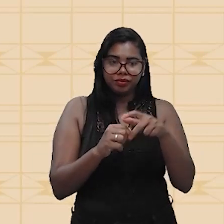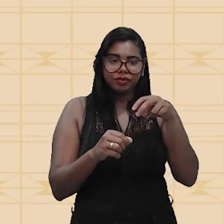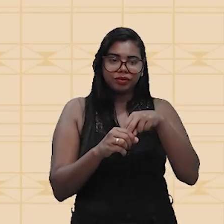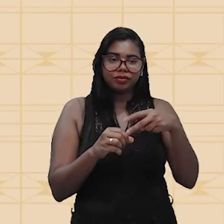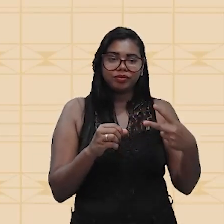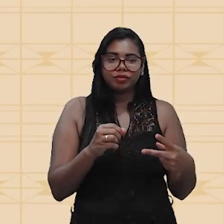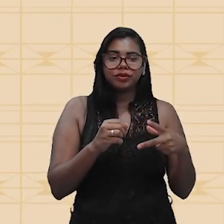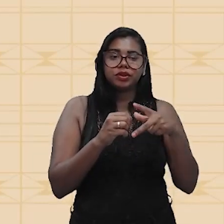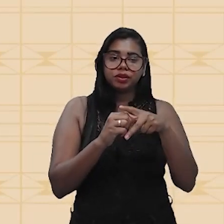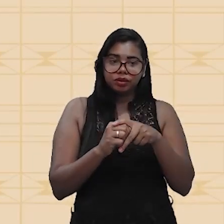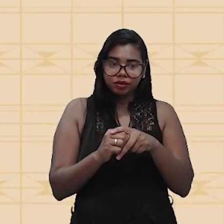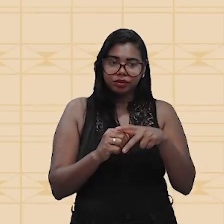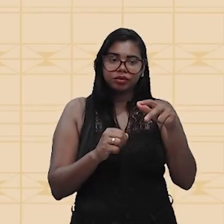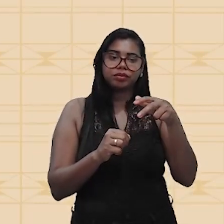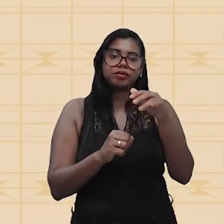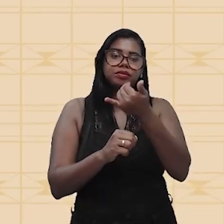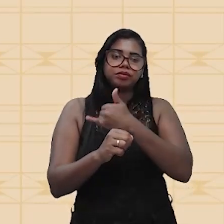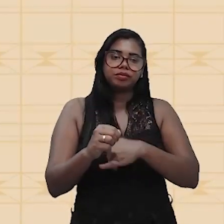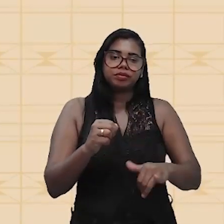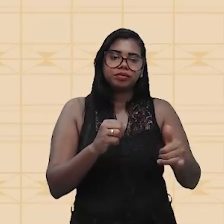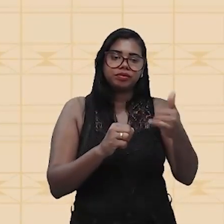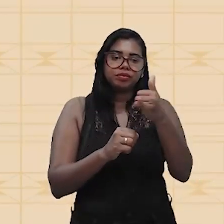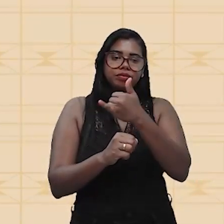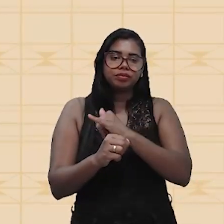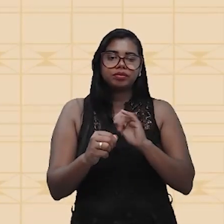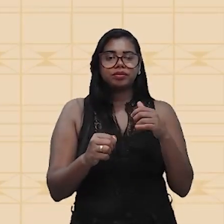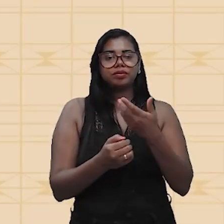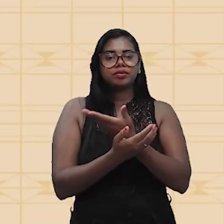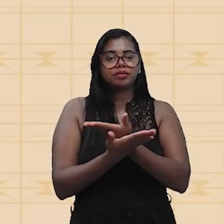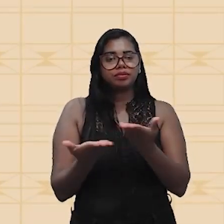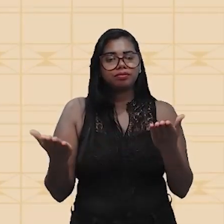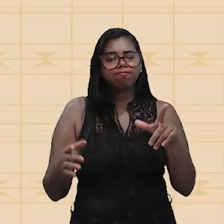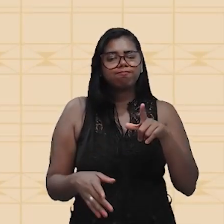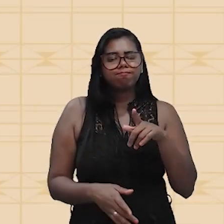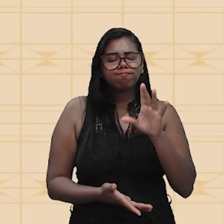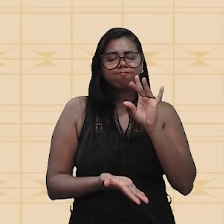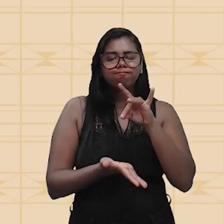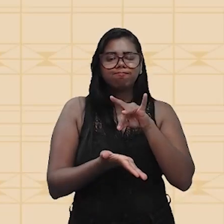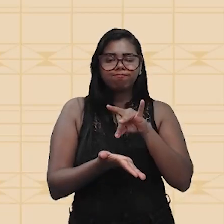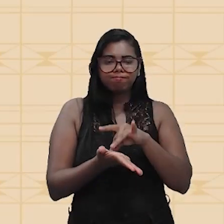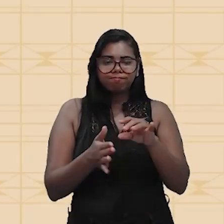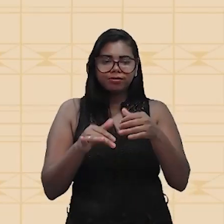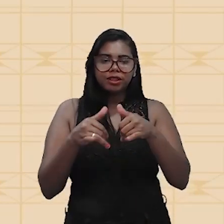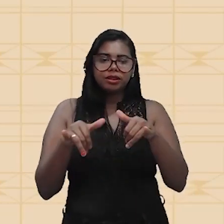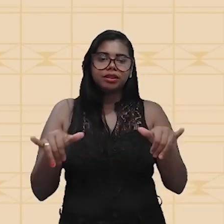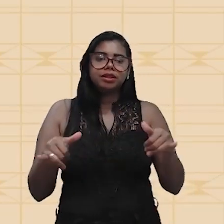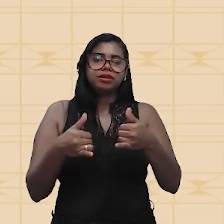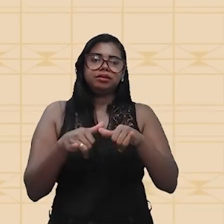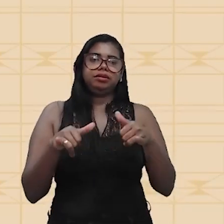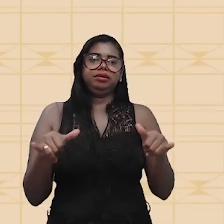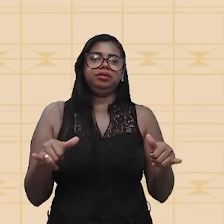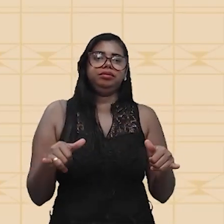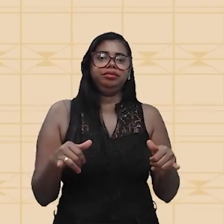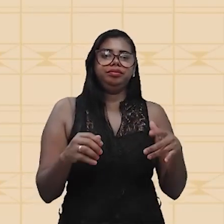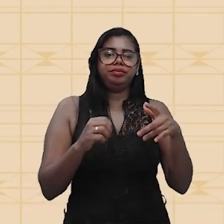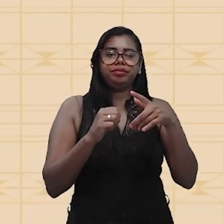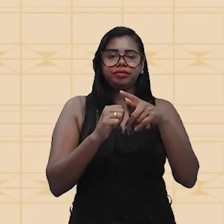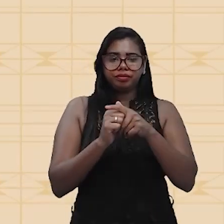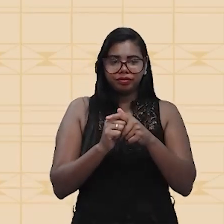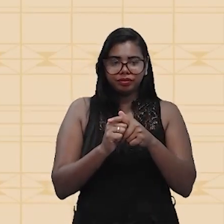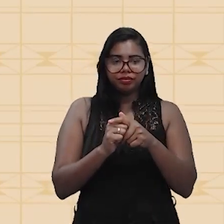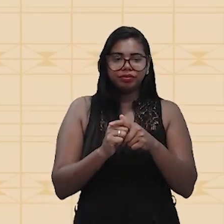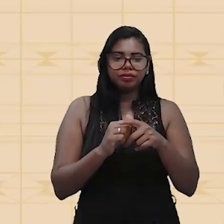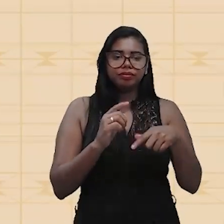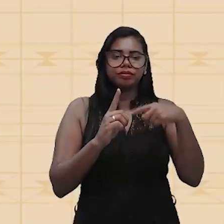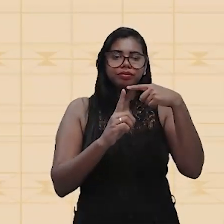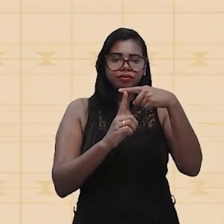possível fazer essa analogia para que você tenha o sentido da corrente como sendo o sentido de cargas positivas em